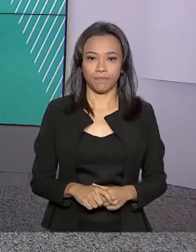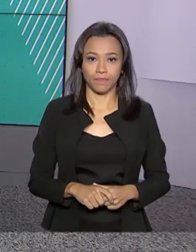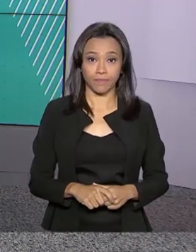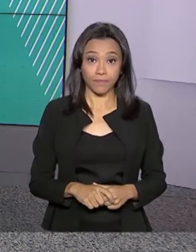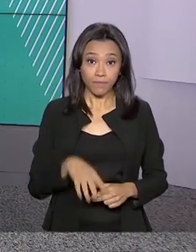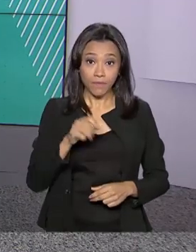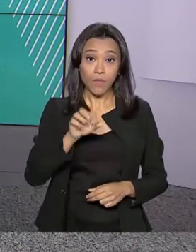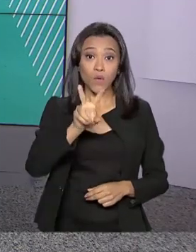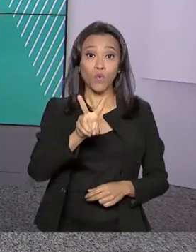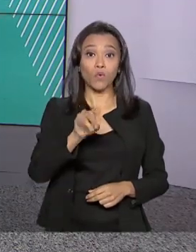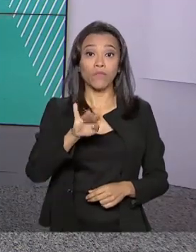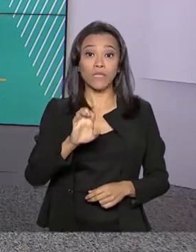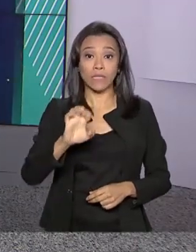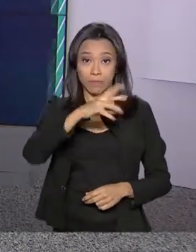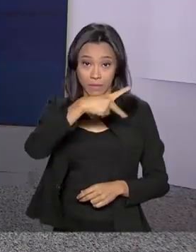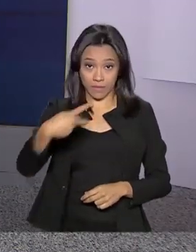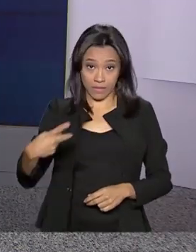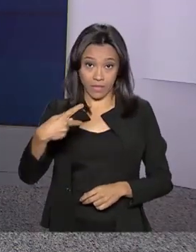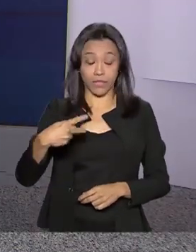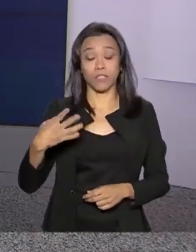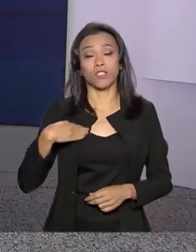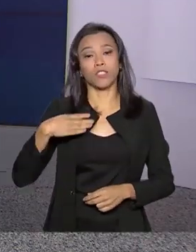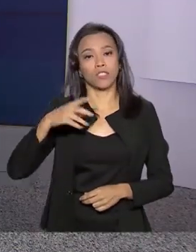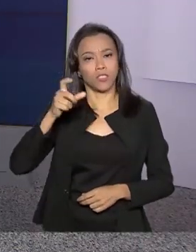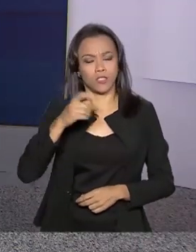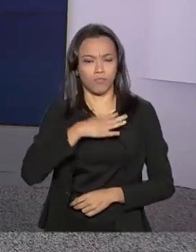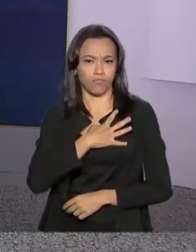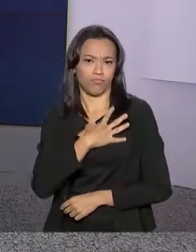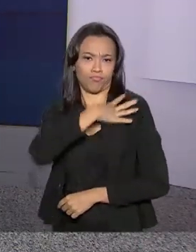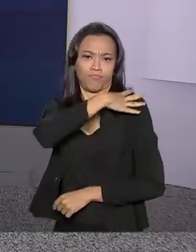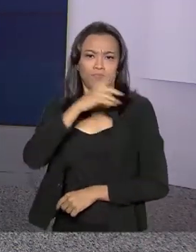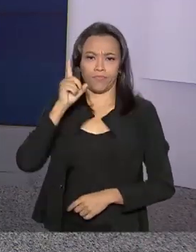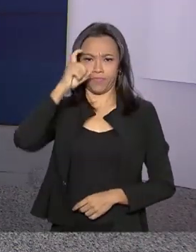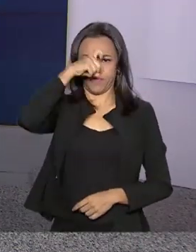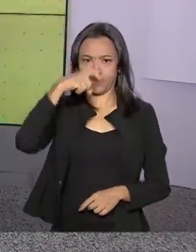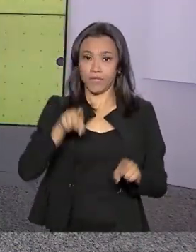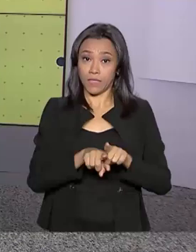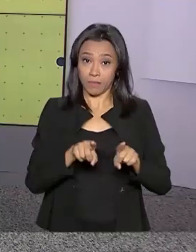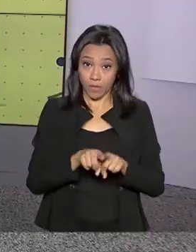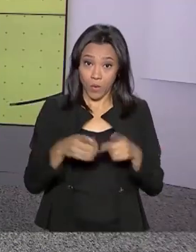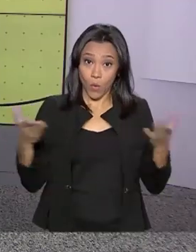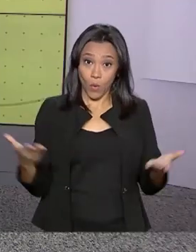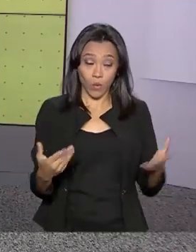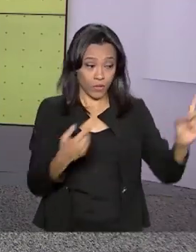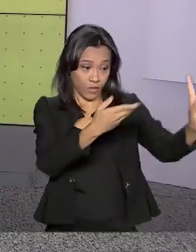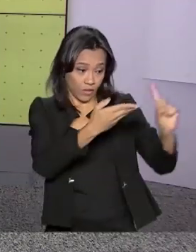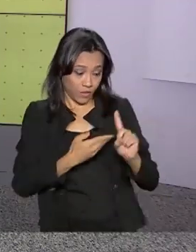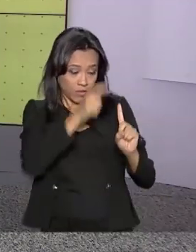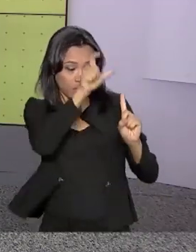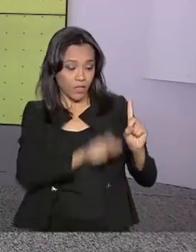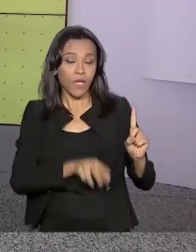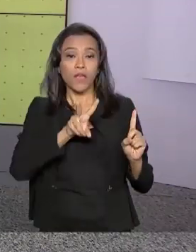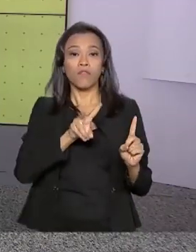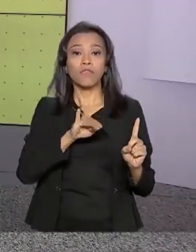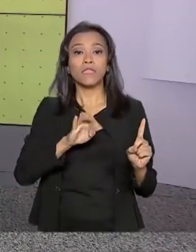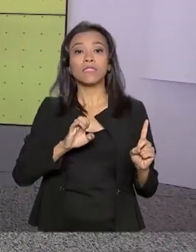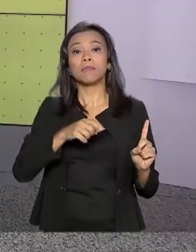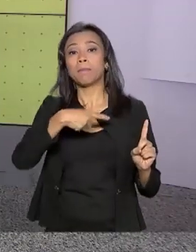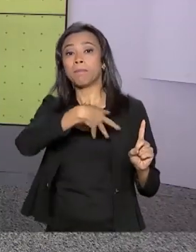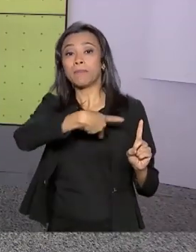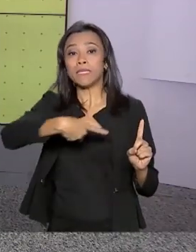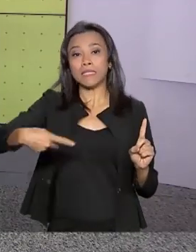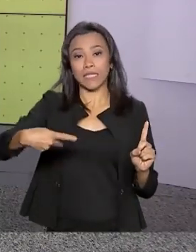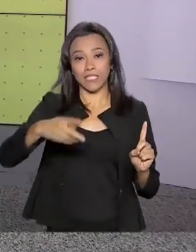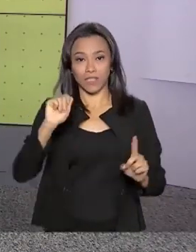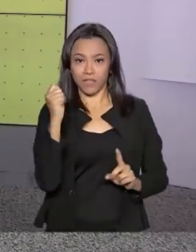O vice-presidente Hamilton Mourão e o ministro das Relações Exteriores Ernesto Araújo recebem hoje a vice-presidente da Argentina, Gabriela